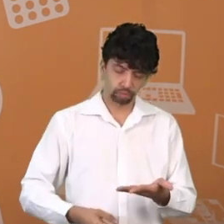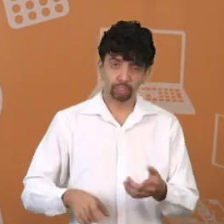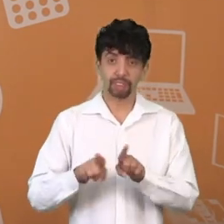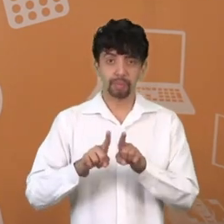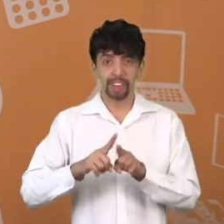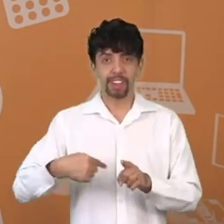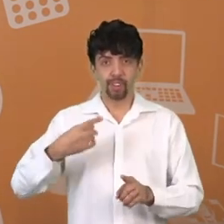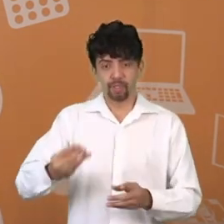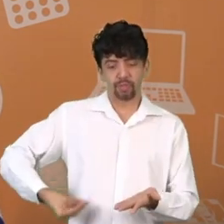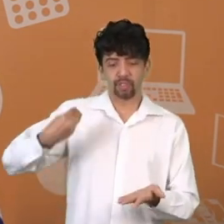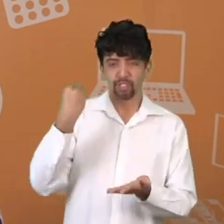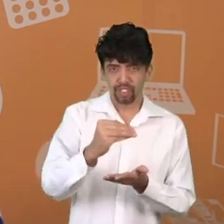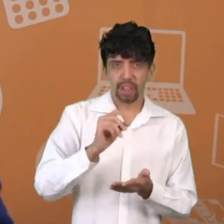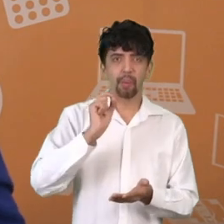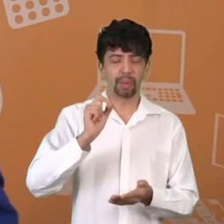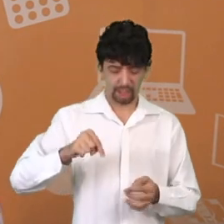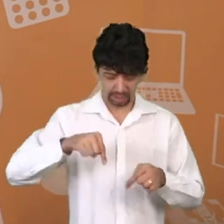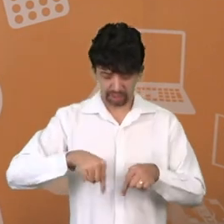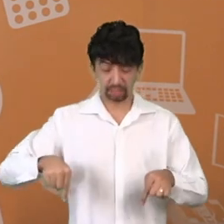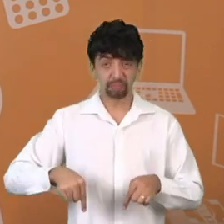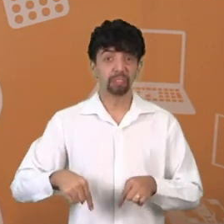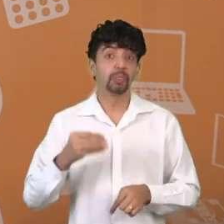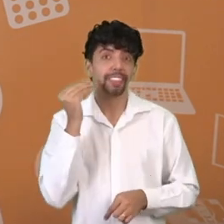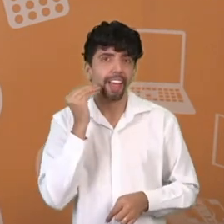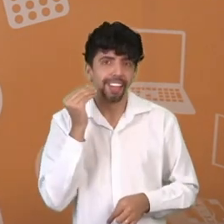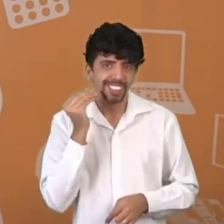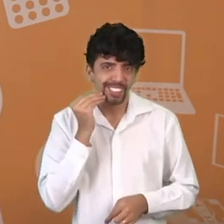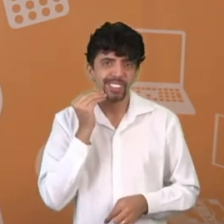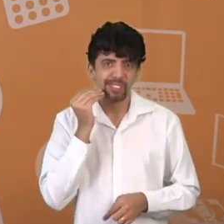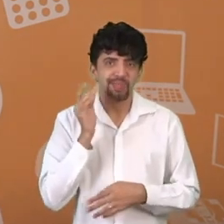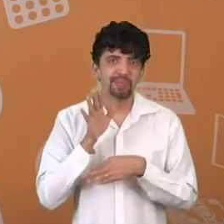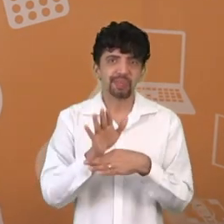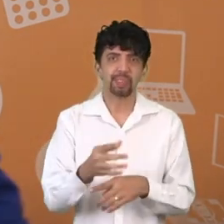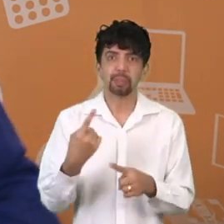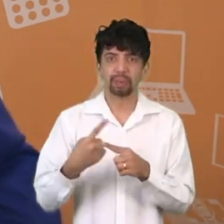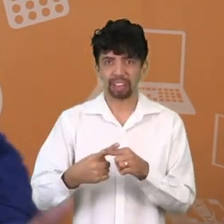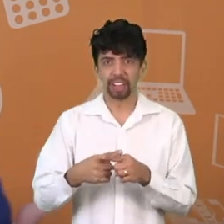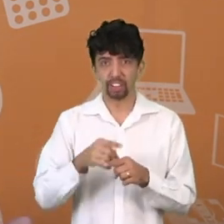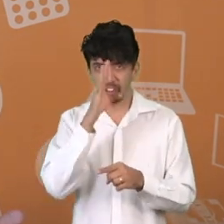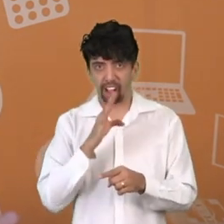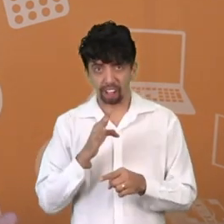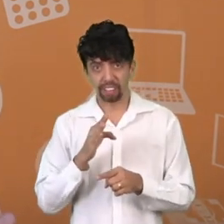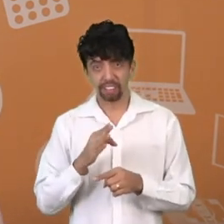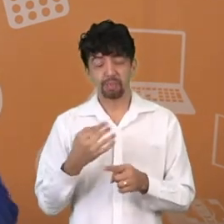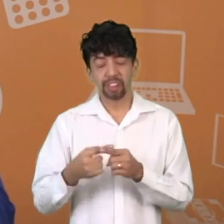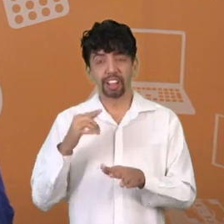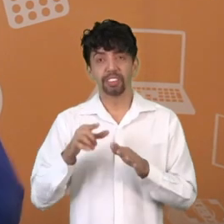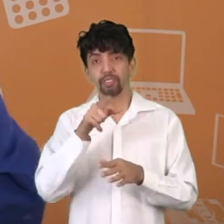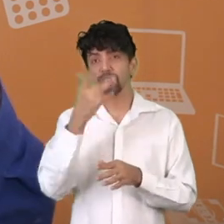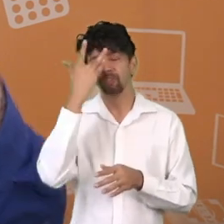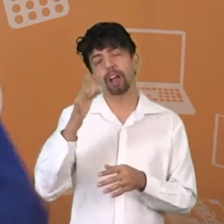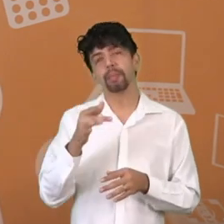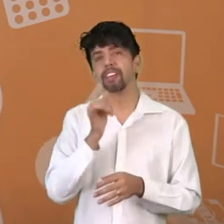Ah, pô, eu vou ajudar você de vez, né? Um teste de perfil. Porque tem muitas pessoas que falam assim, mas que situação eu estou? Eu estou